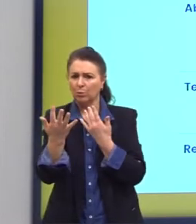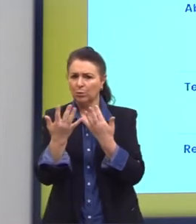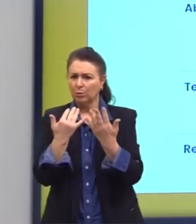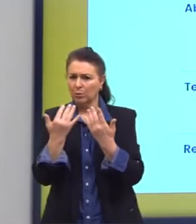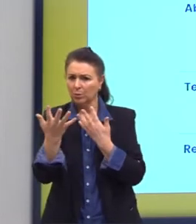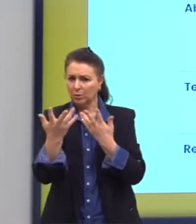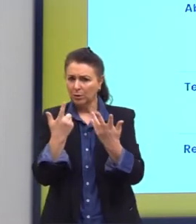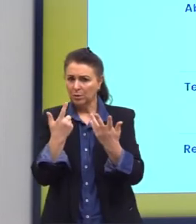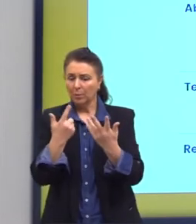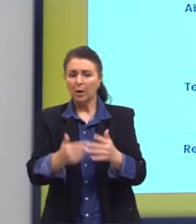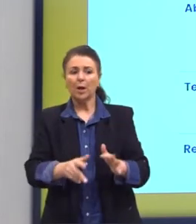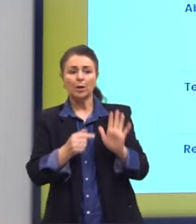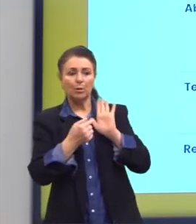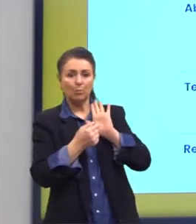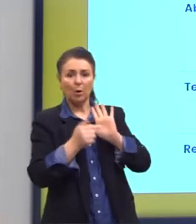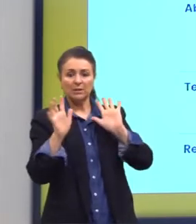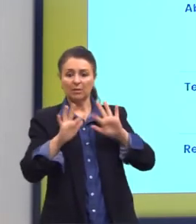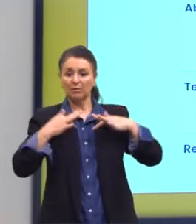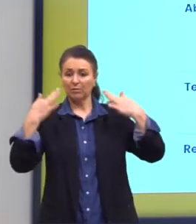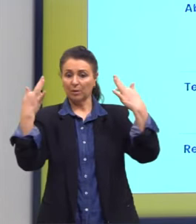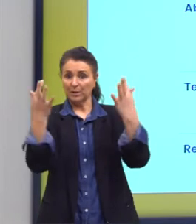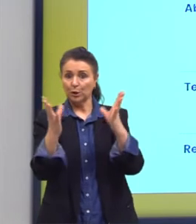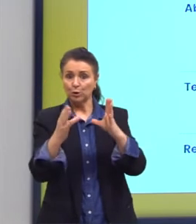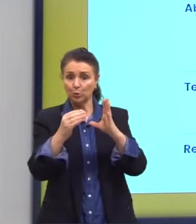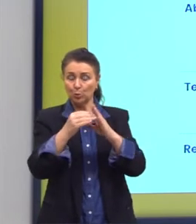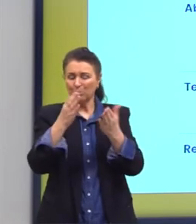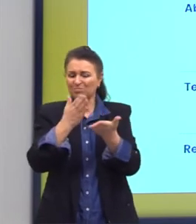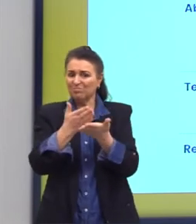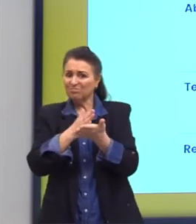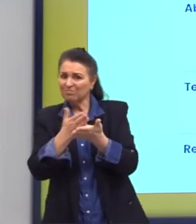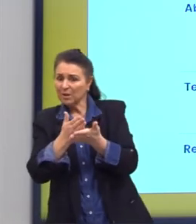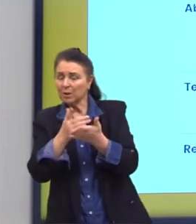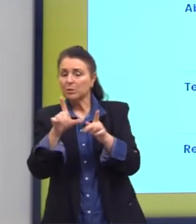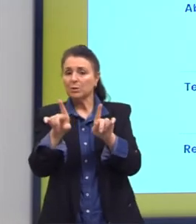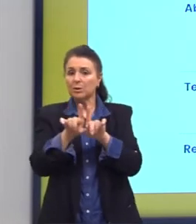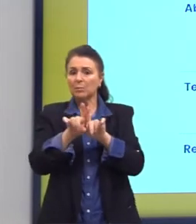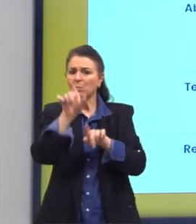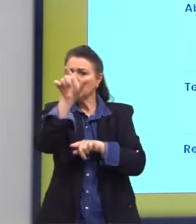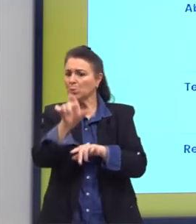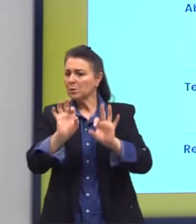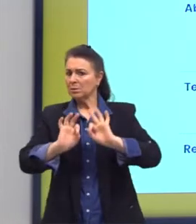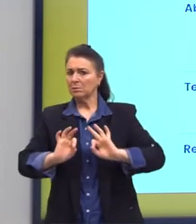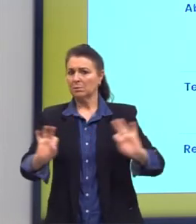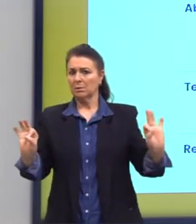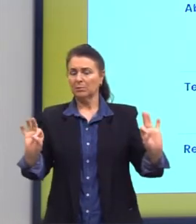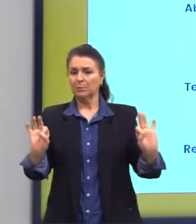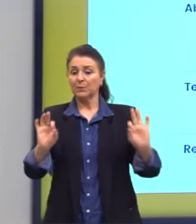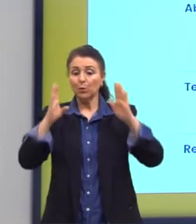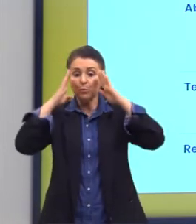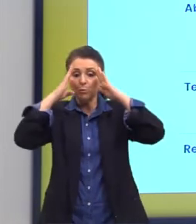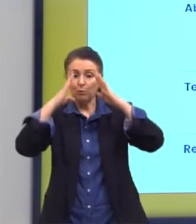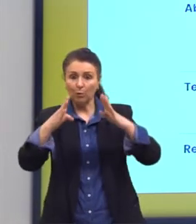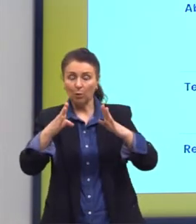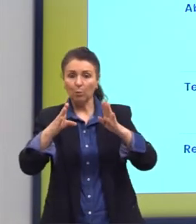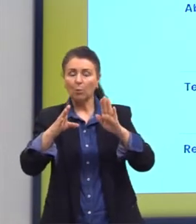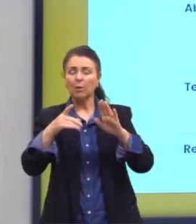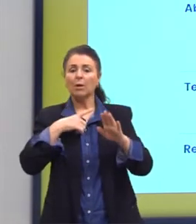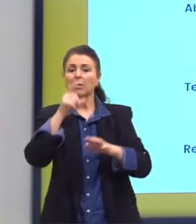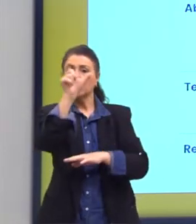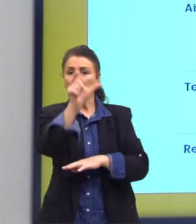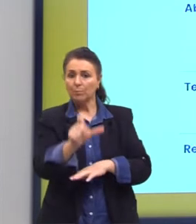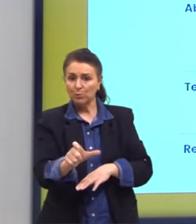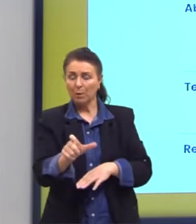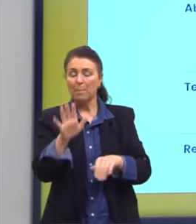famílias de classe média ou pessoas comuns. E dentro do naturalismo, está focado em sujeitos de classes mais